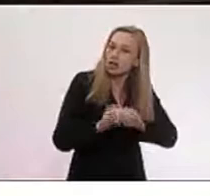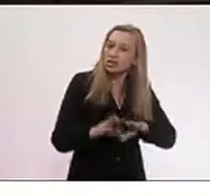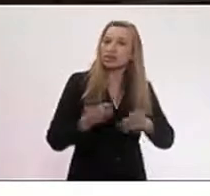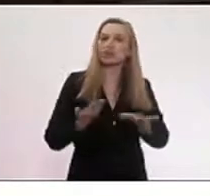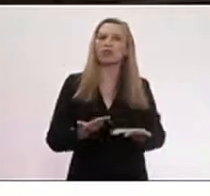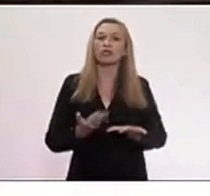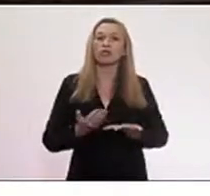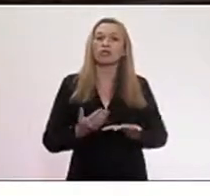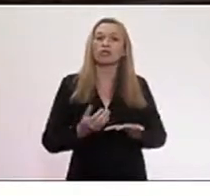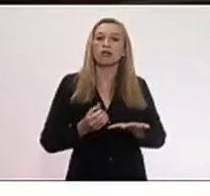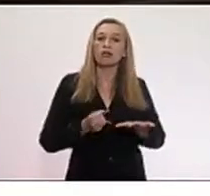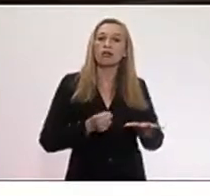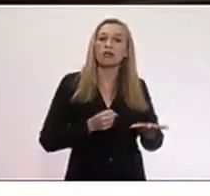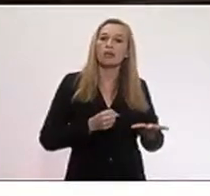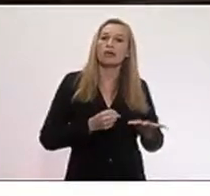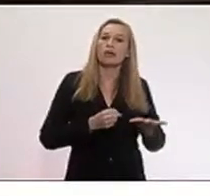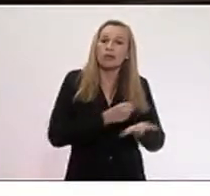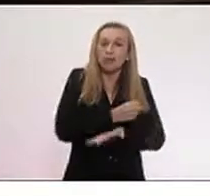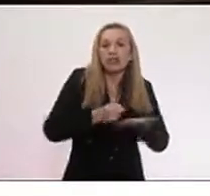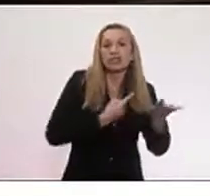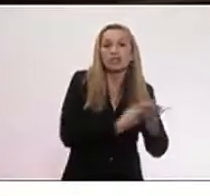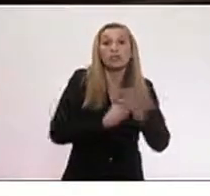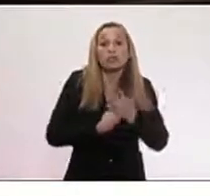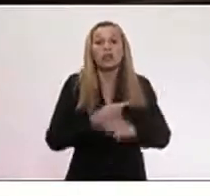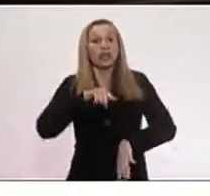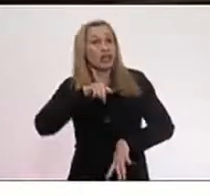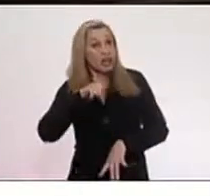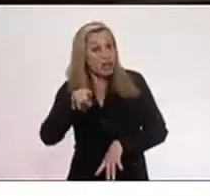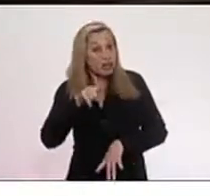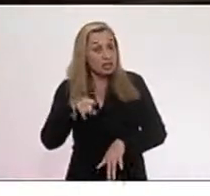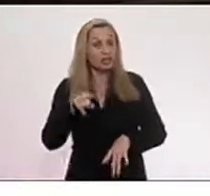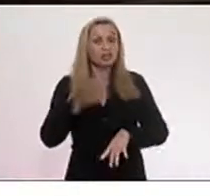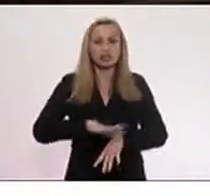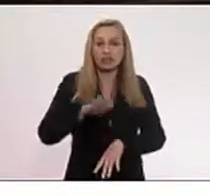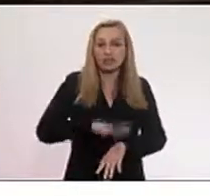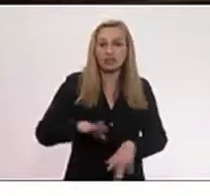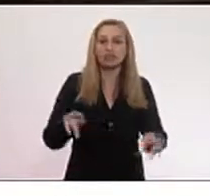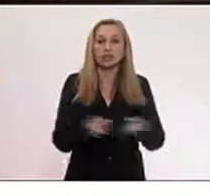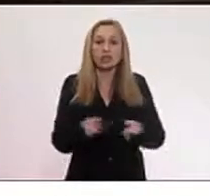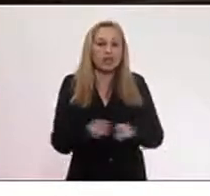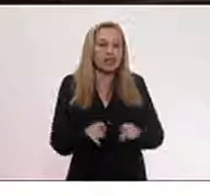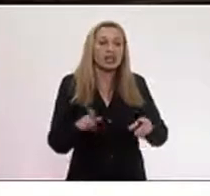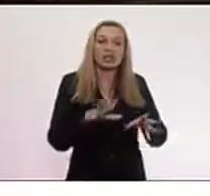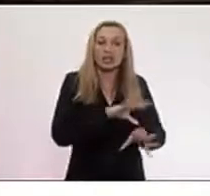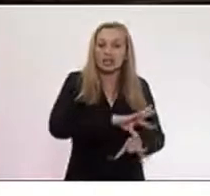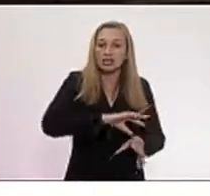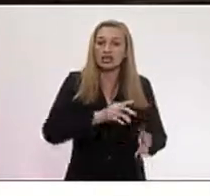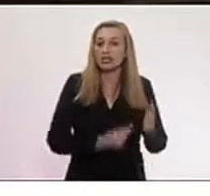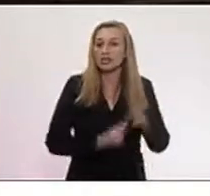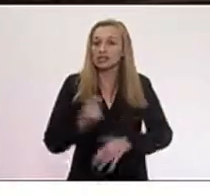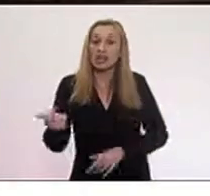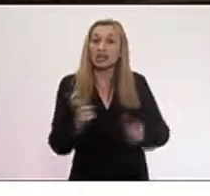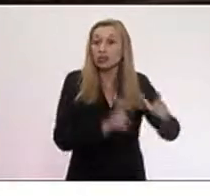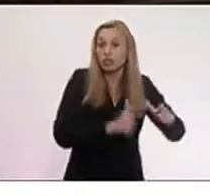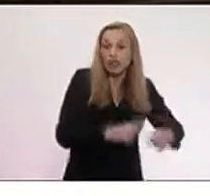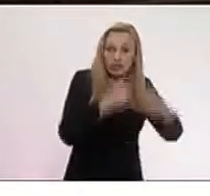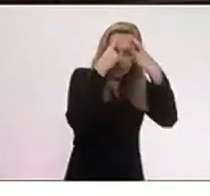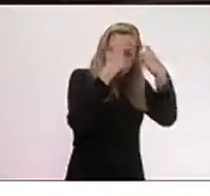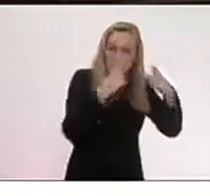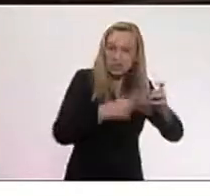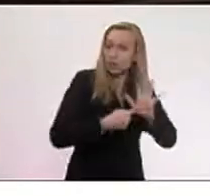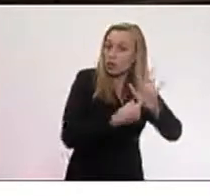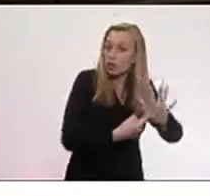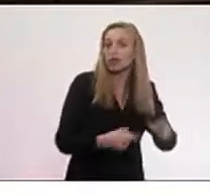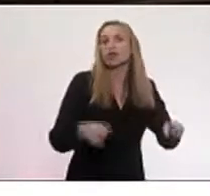de prevenção para que essa criança também saia desse ciclo de violência que lhe é imposta. Porque